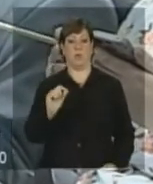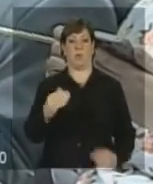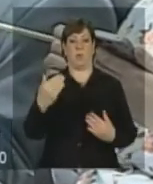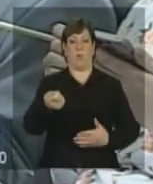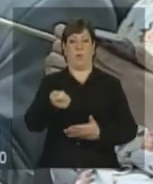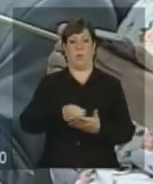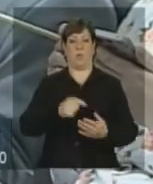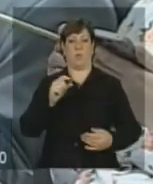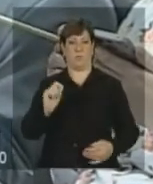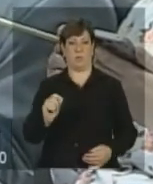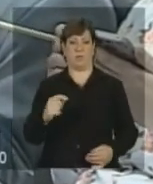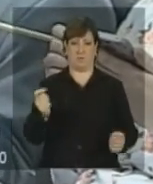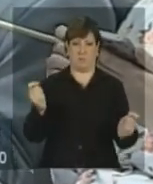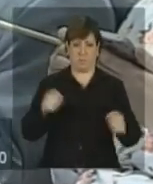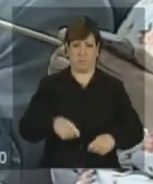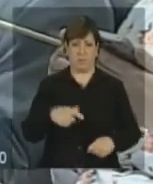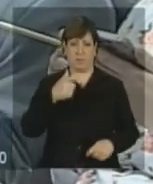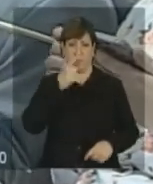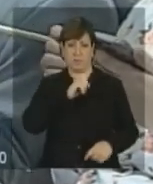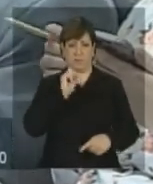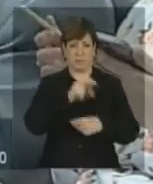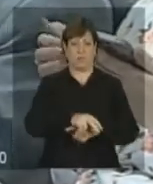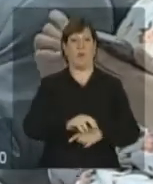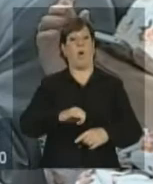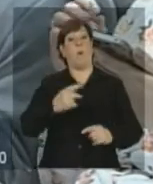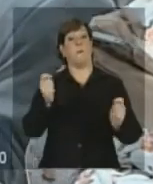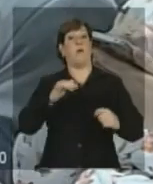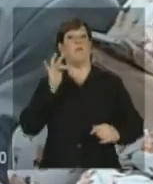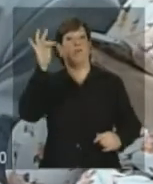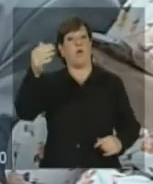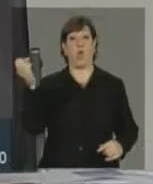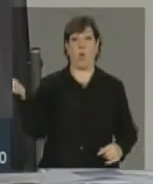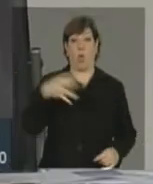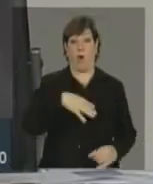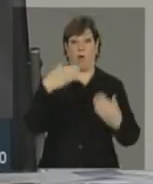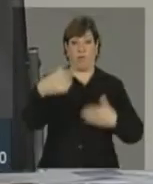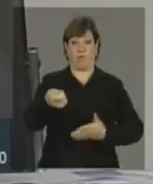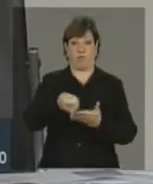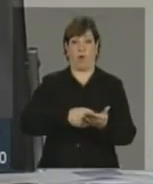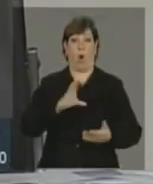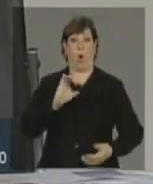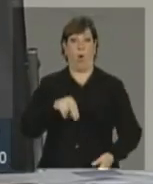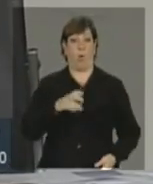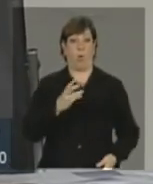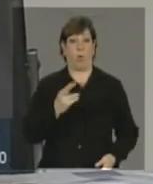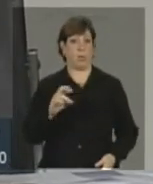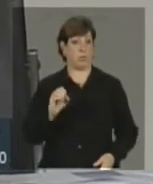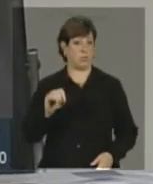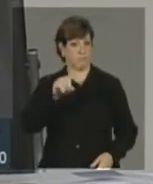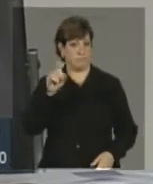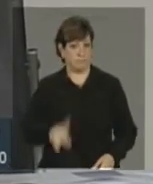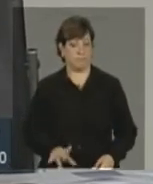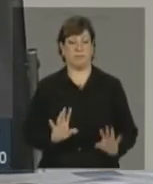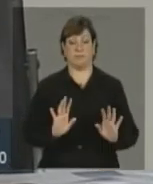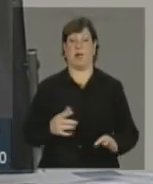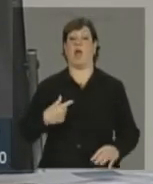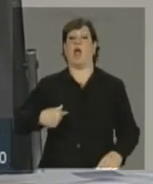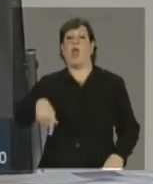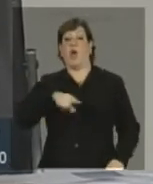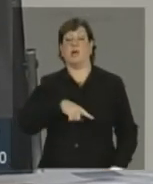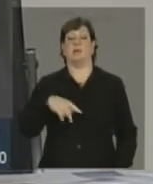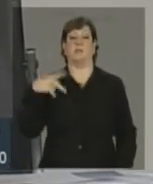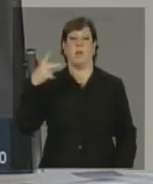novos concursos. Como é o senhor está vendo os prazos para isso? A nossa política para o ano foi definida